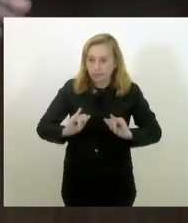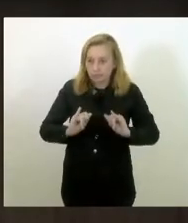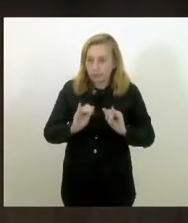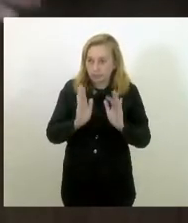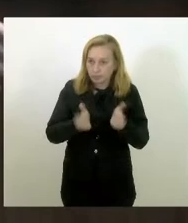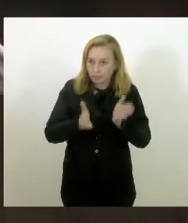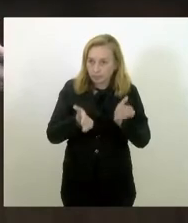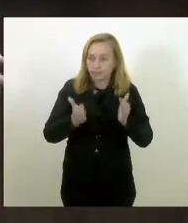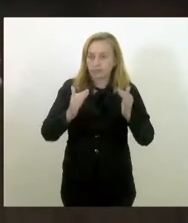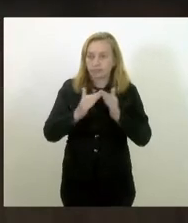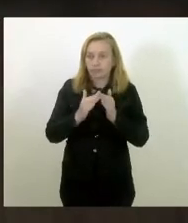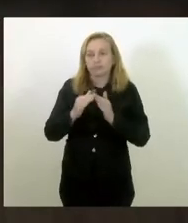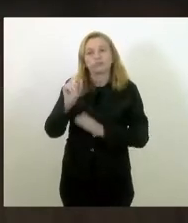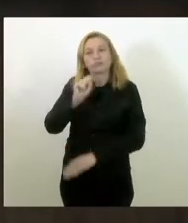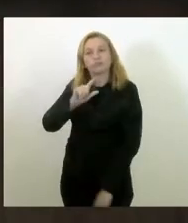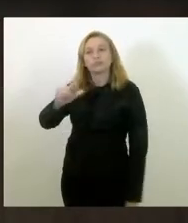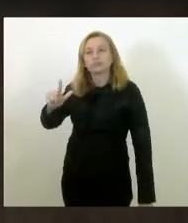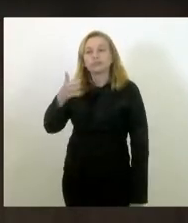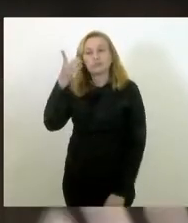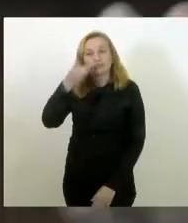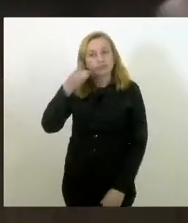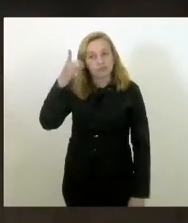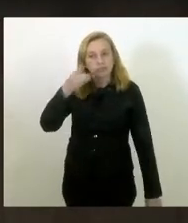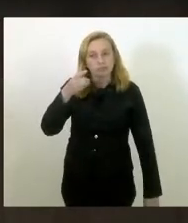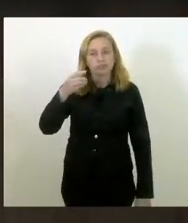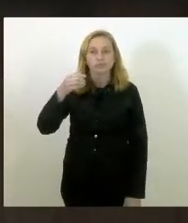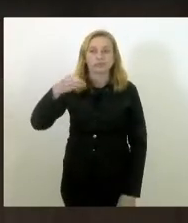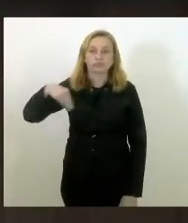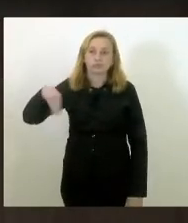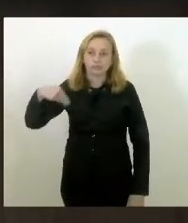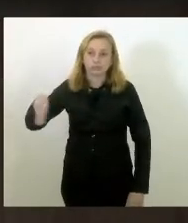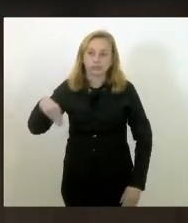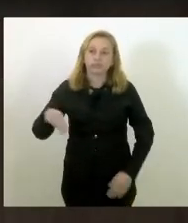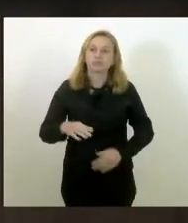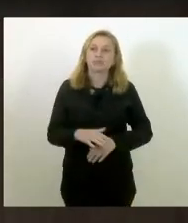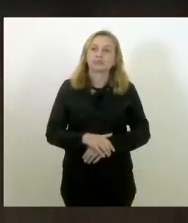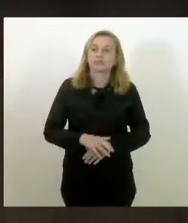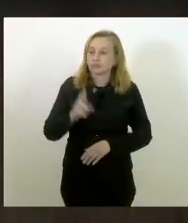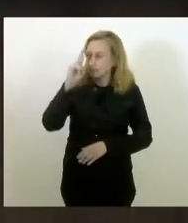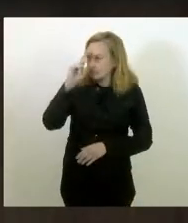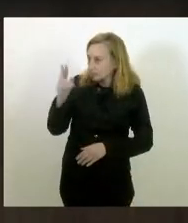agora pela Casa Civil, deputado Carlos Mink, governo, senhor presidente.